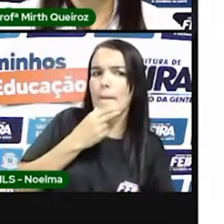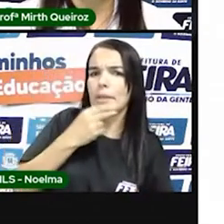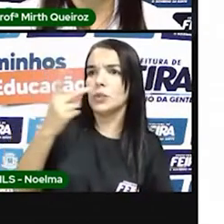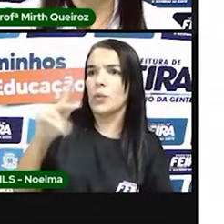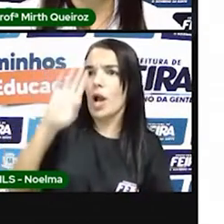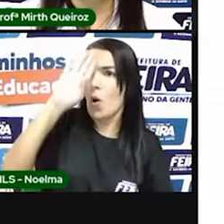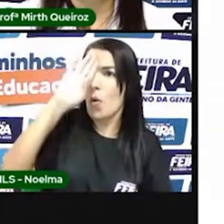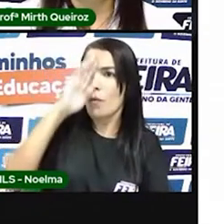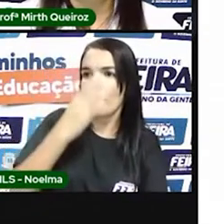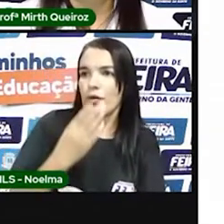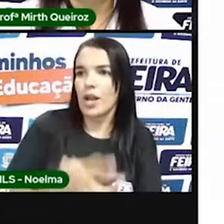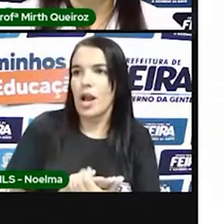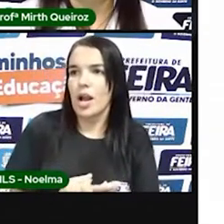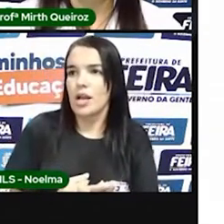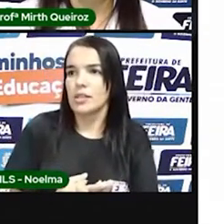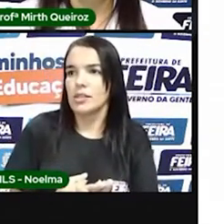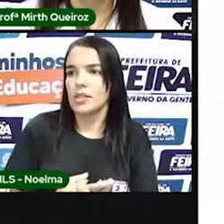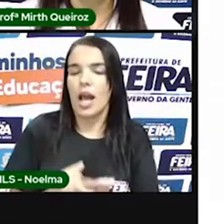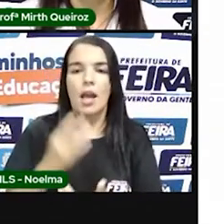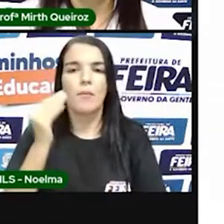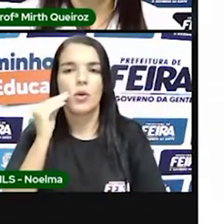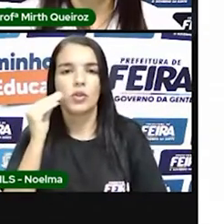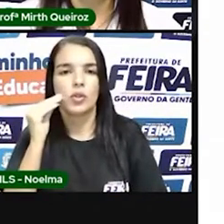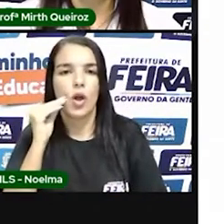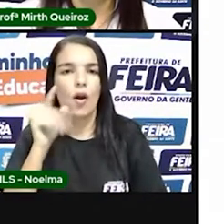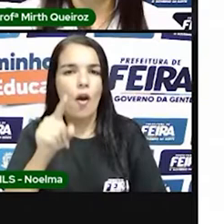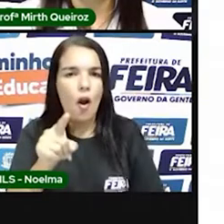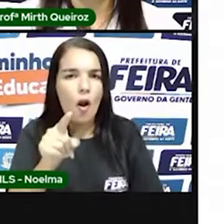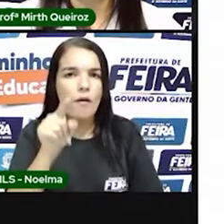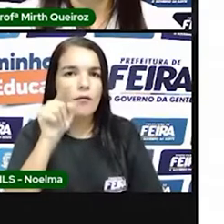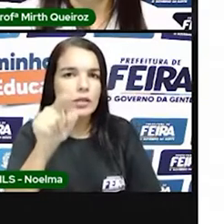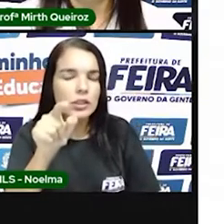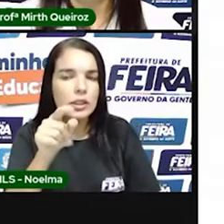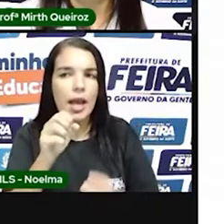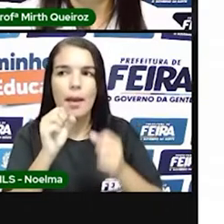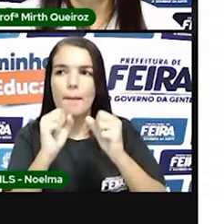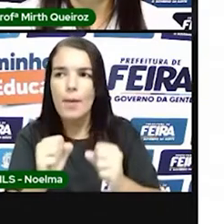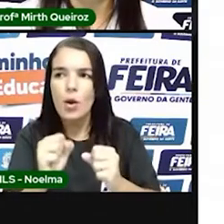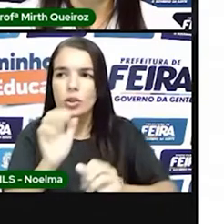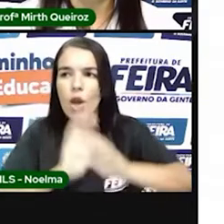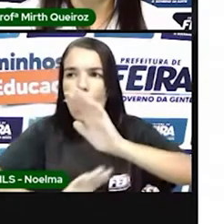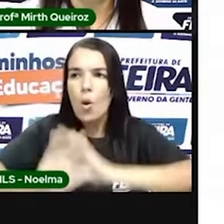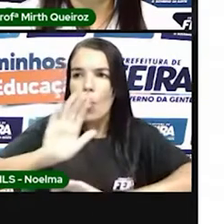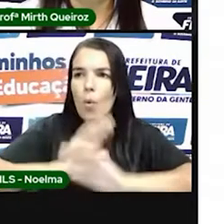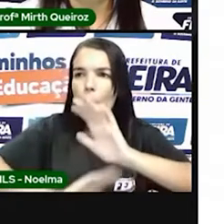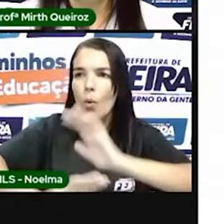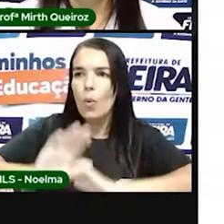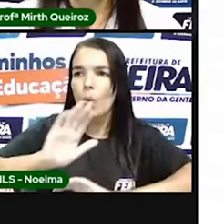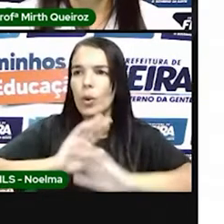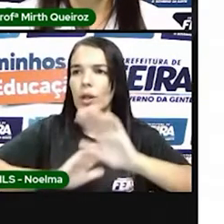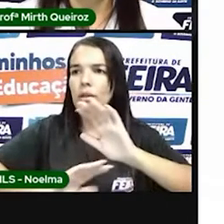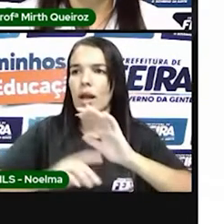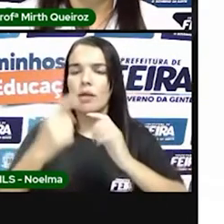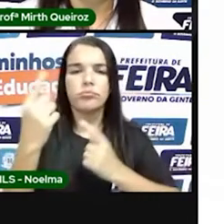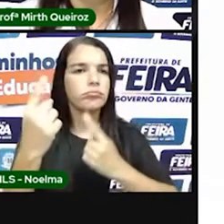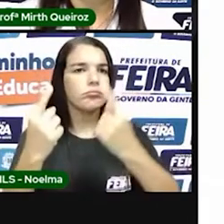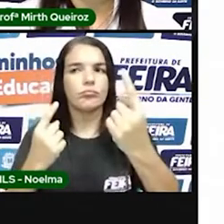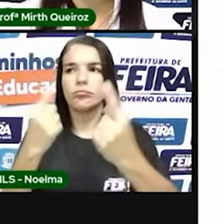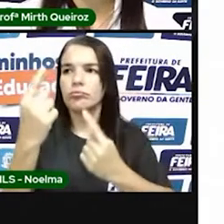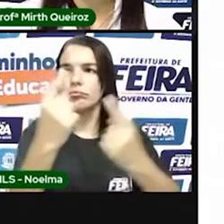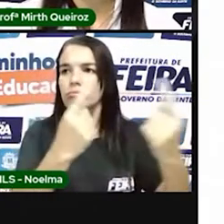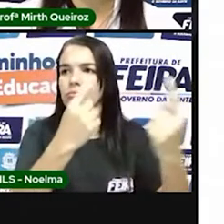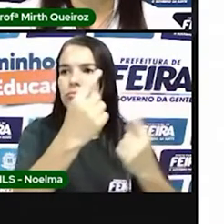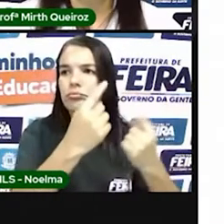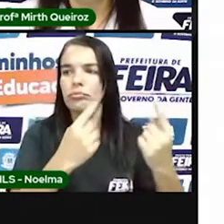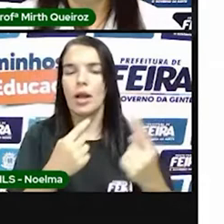eram chamados de donatários e eram capitães vindos da pequena nobreza de Lusitânia. Essas poderiam ser